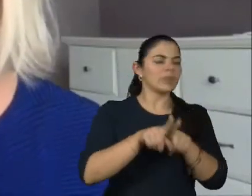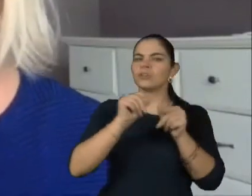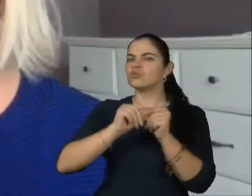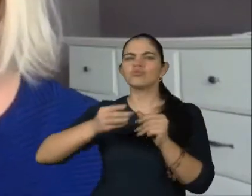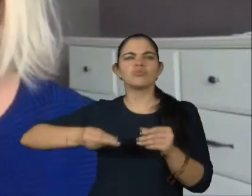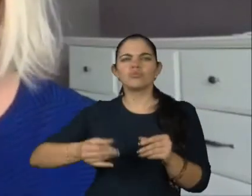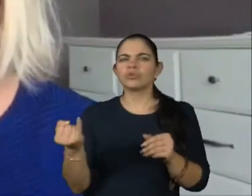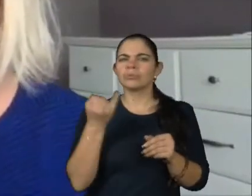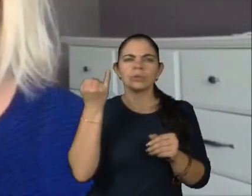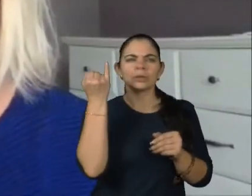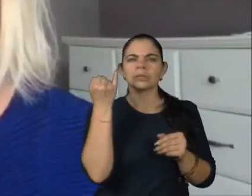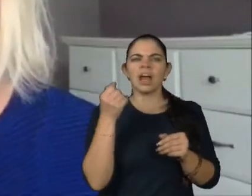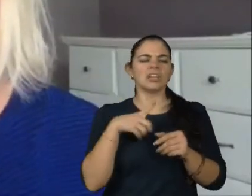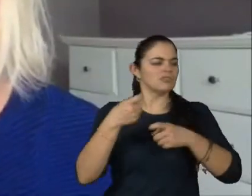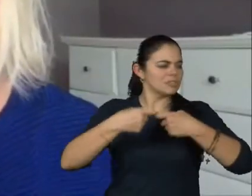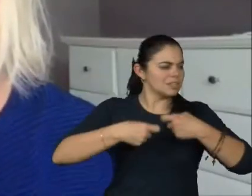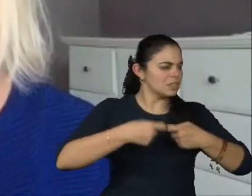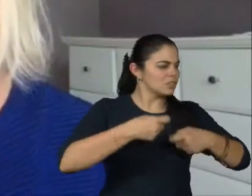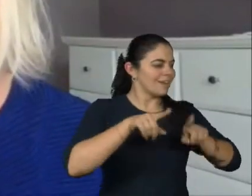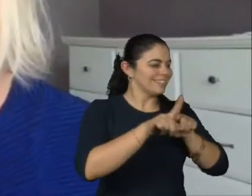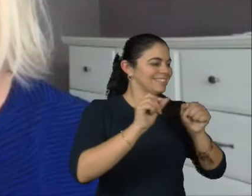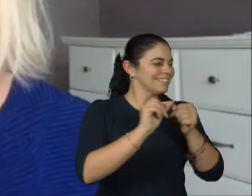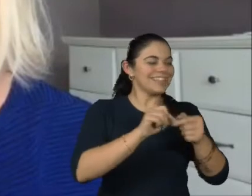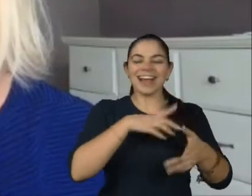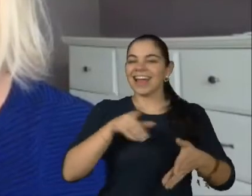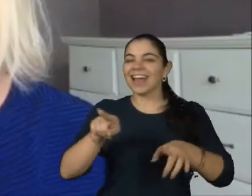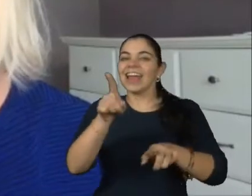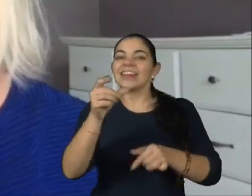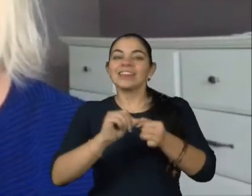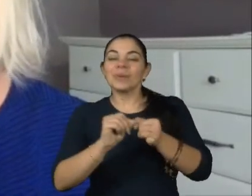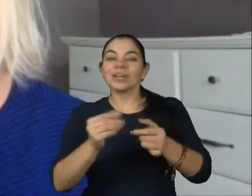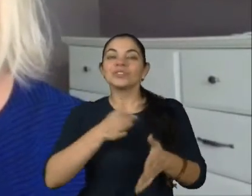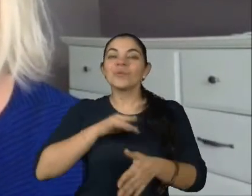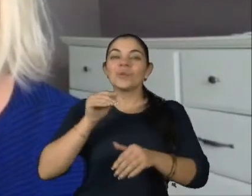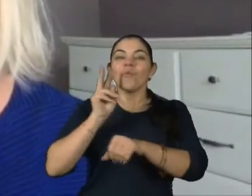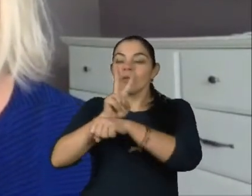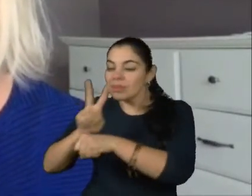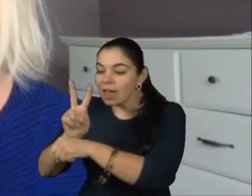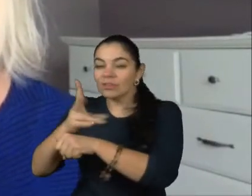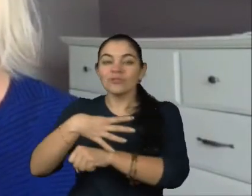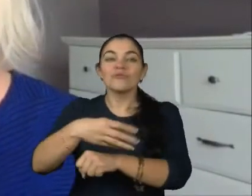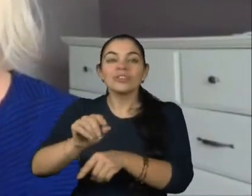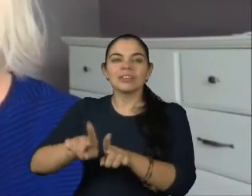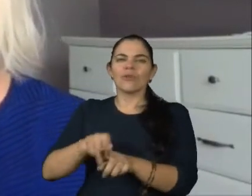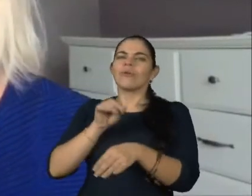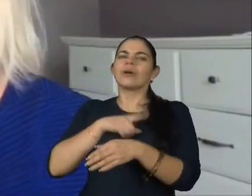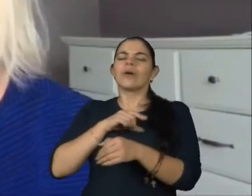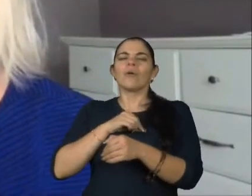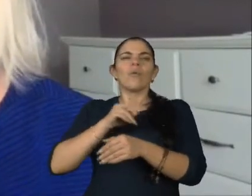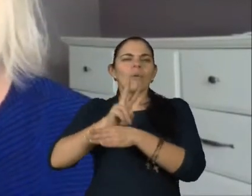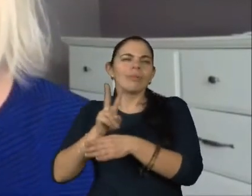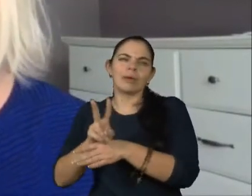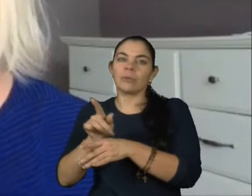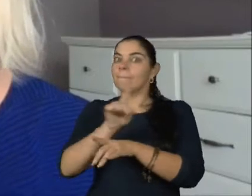sexuais importantes para a gente passar uma educação de proteção para o filho, façam isso, simulem,